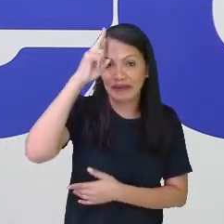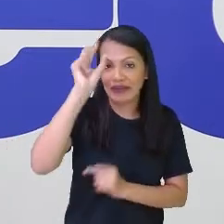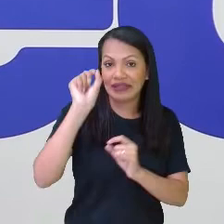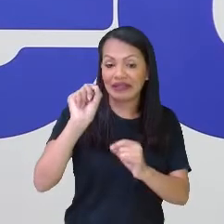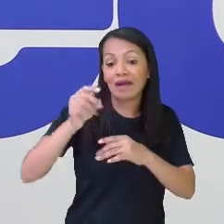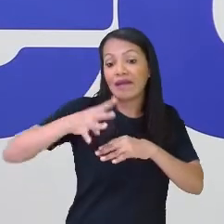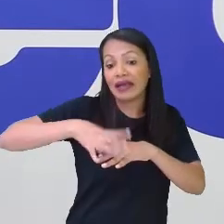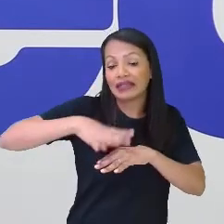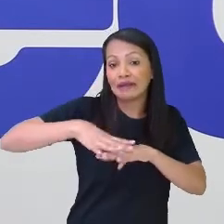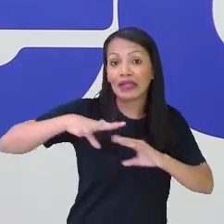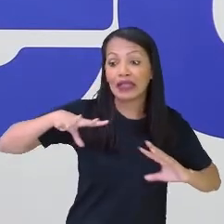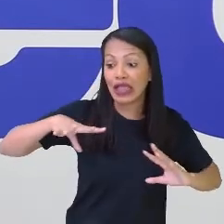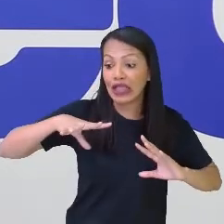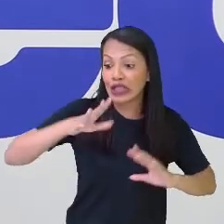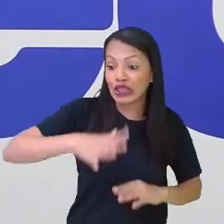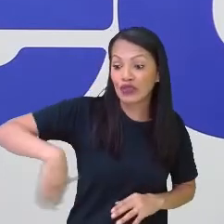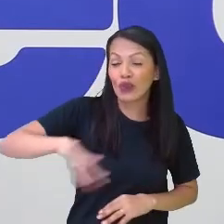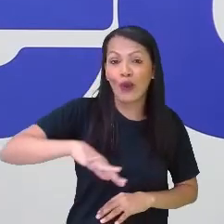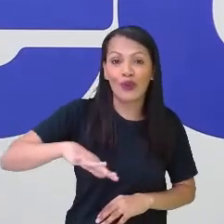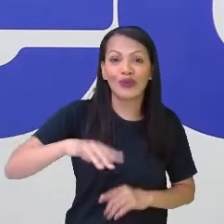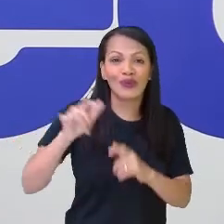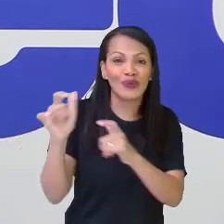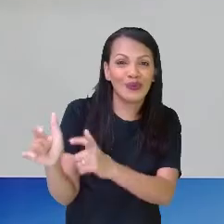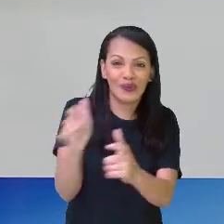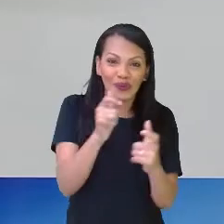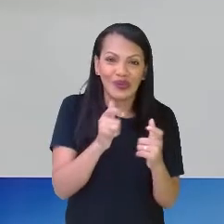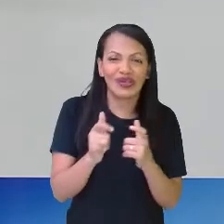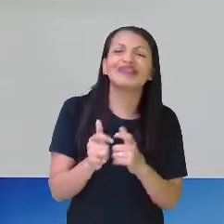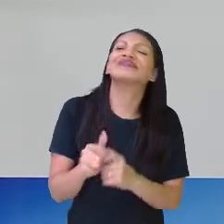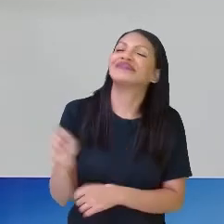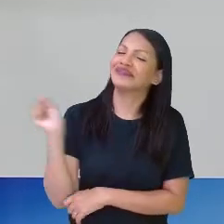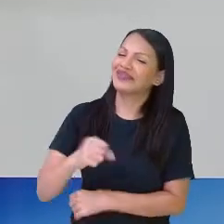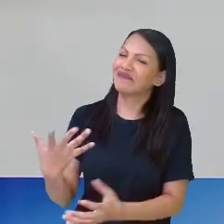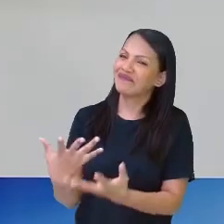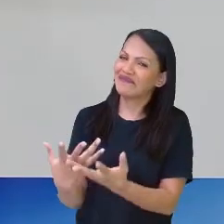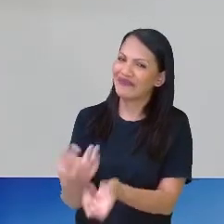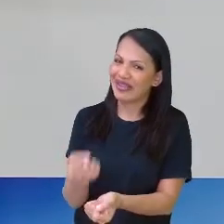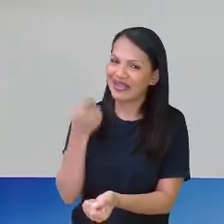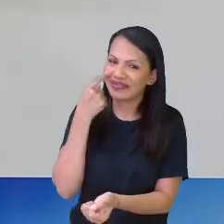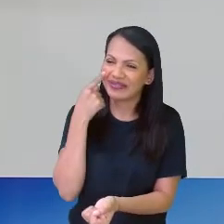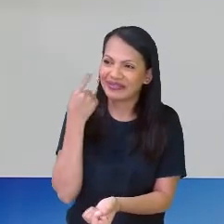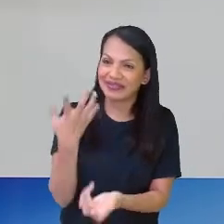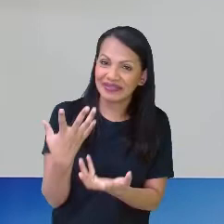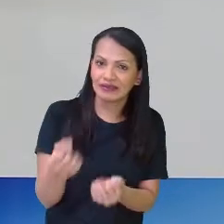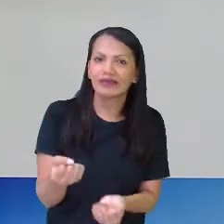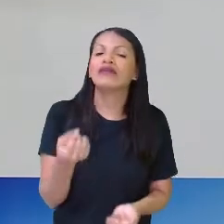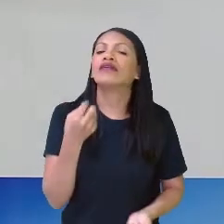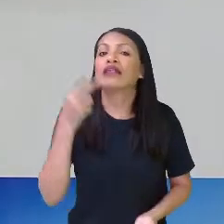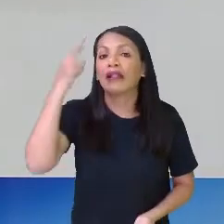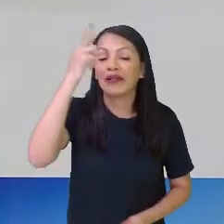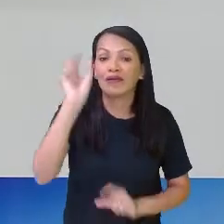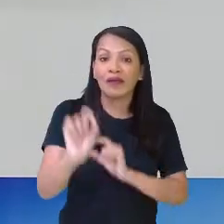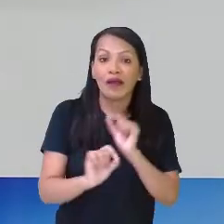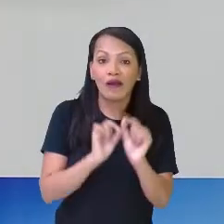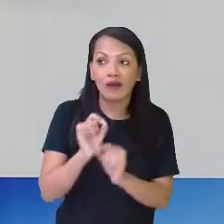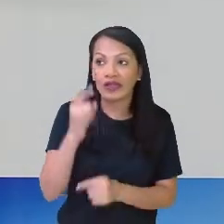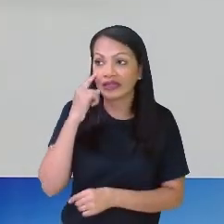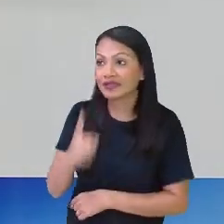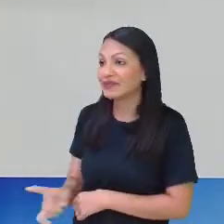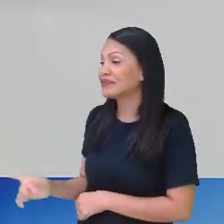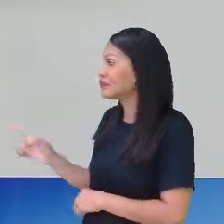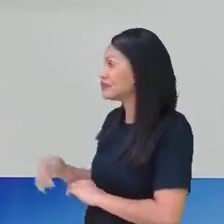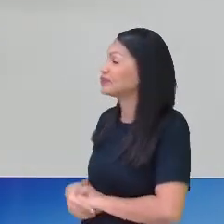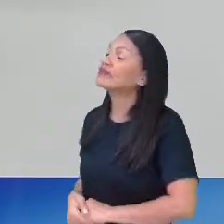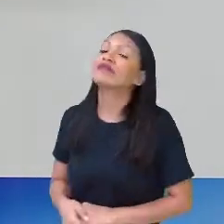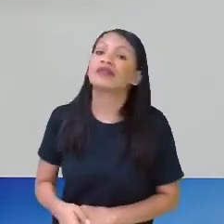está em todos os lugares, professora. É isso aí! Não vamos deixar de... Não vamos esquecer disso, né? Porque, afinal de